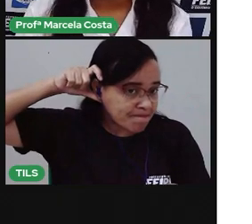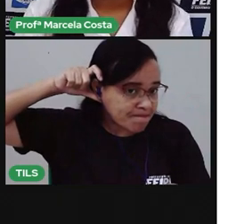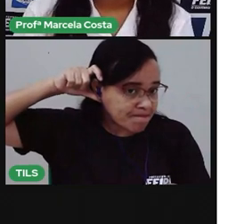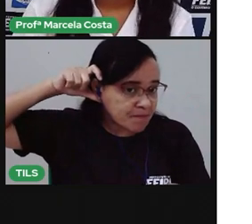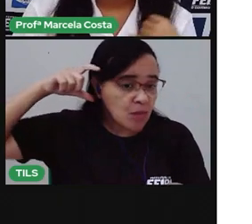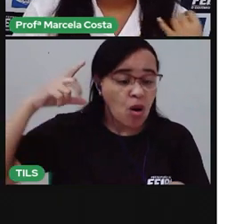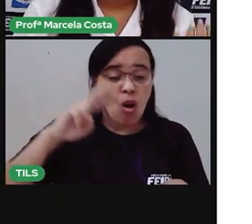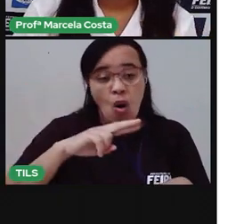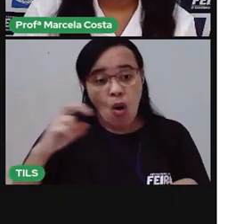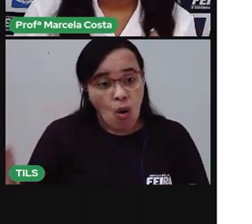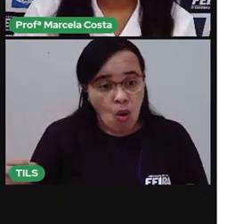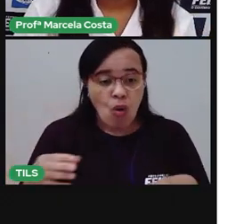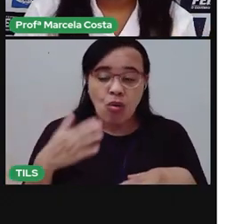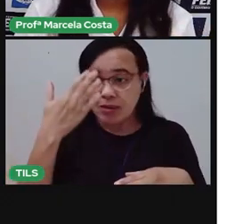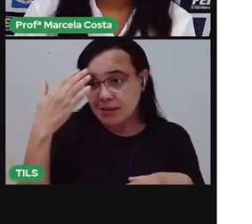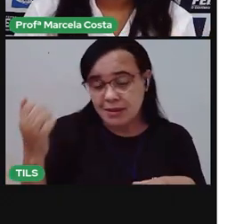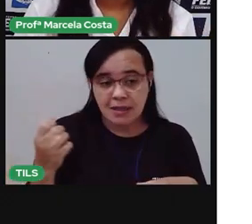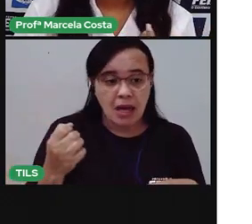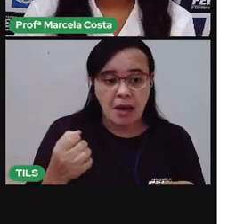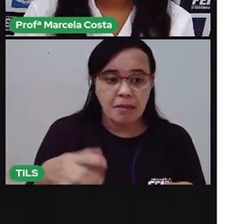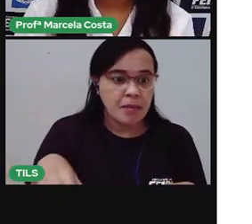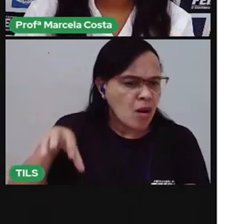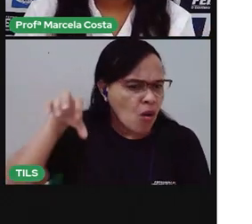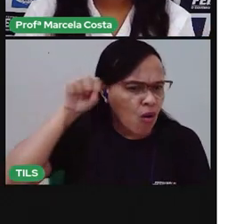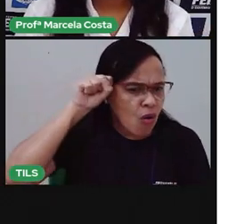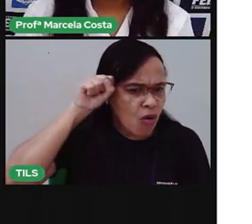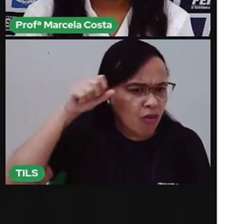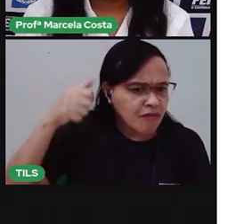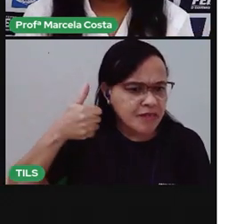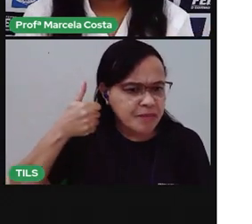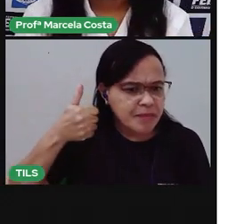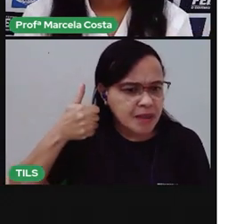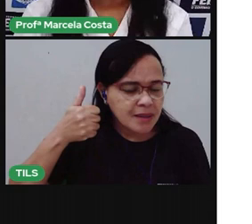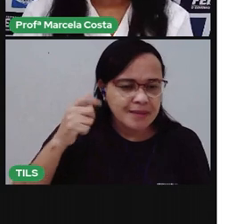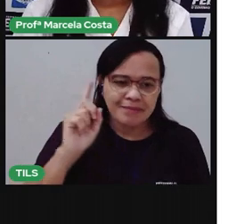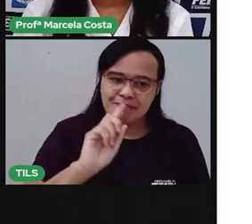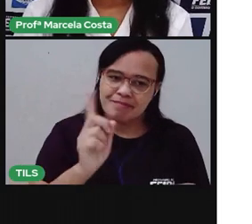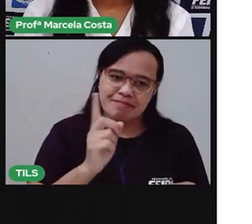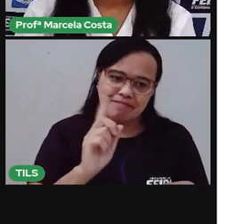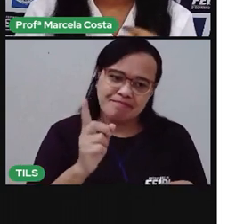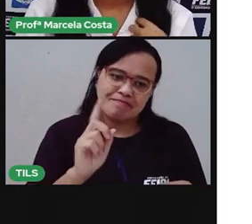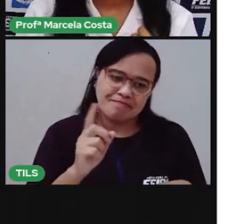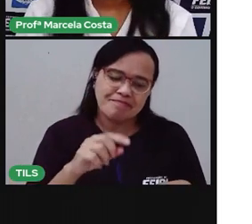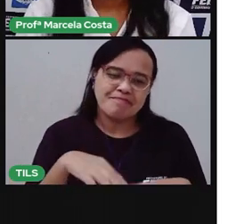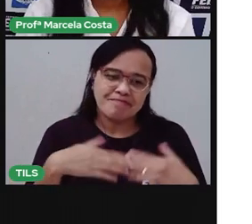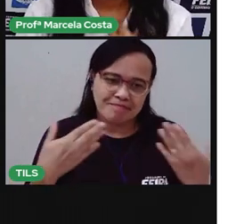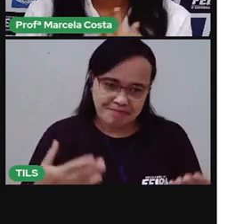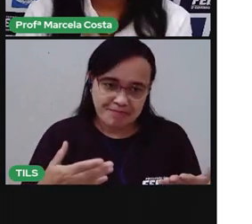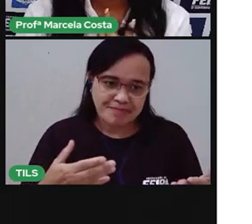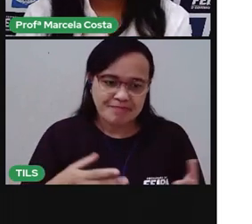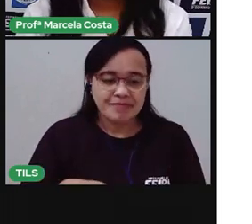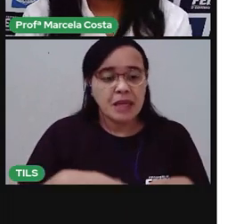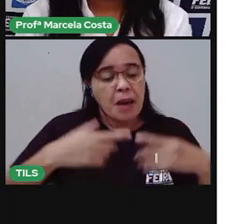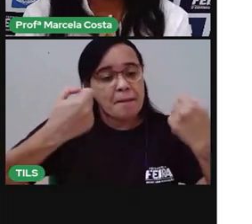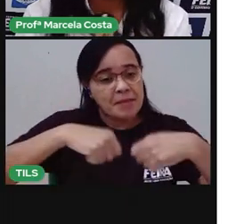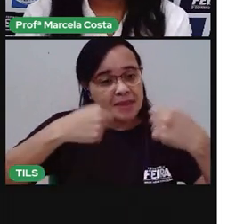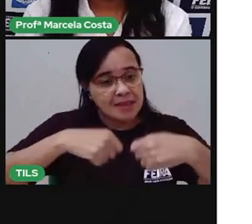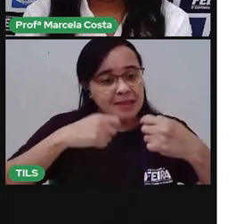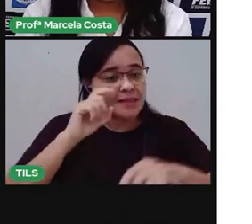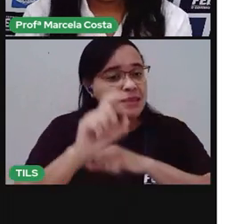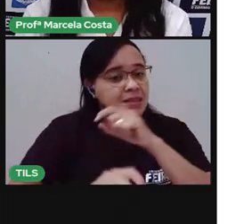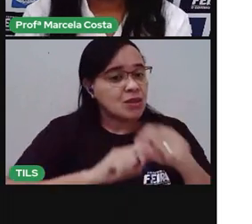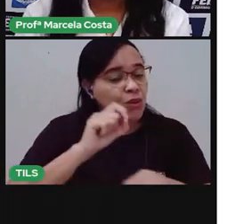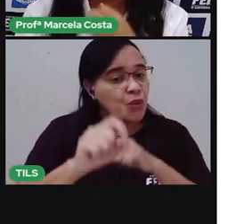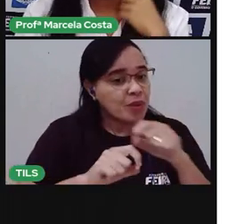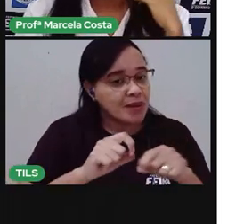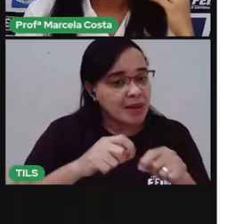escutam por alguma necessidade especial. E aí, precisa de outra maneira para se